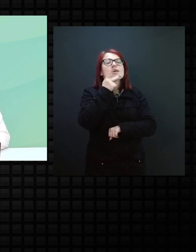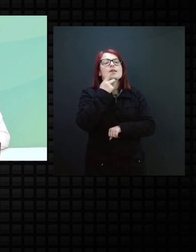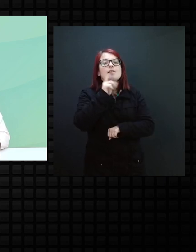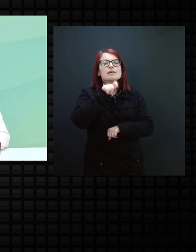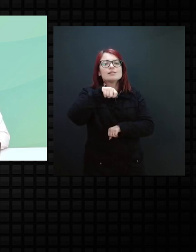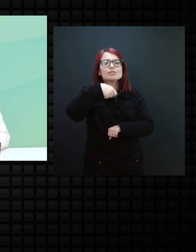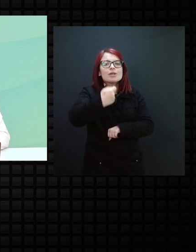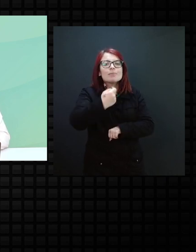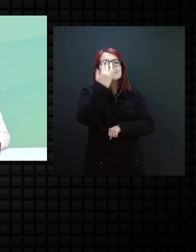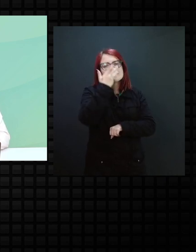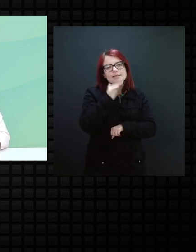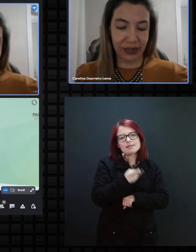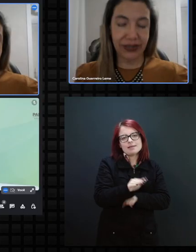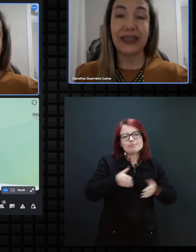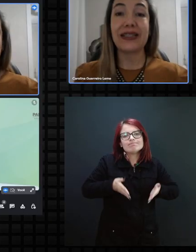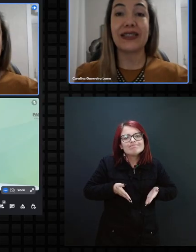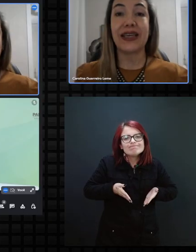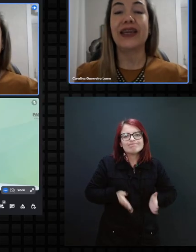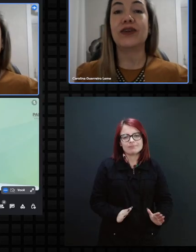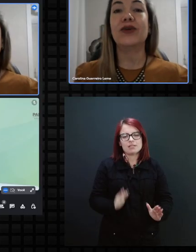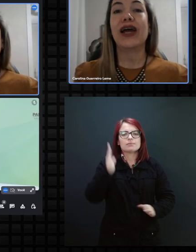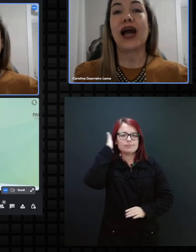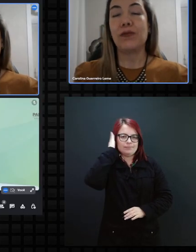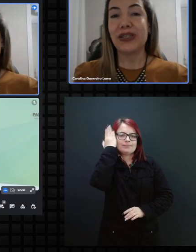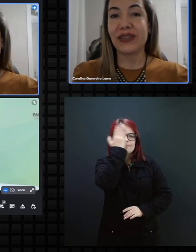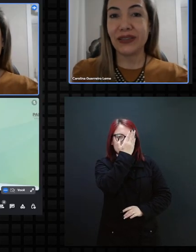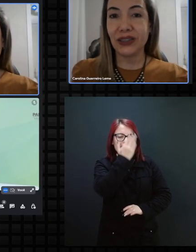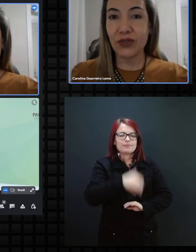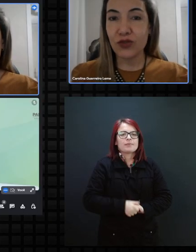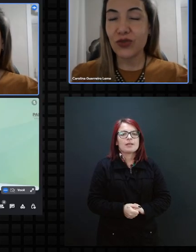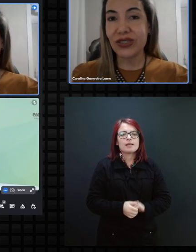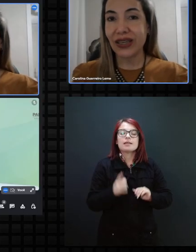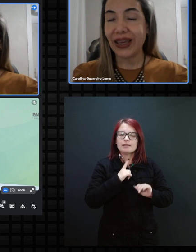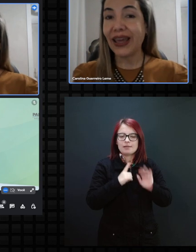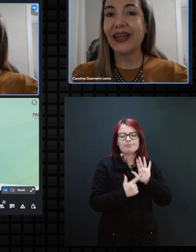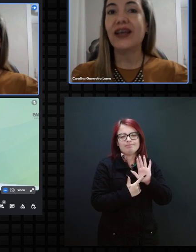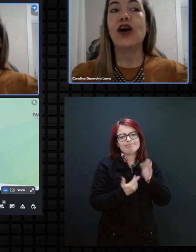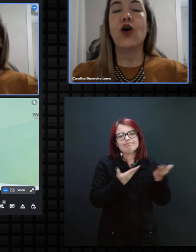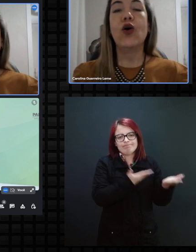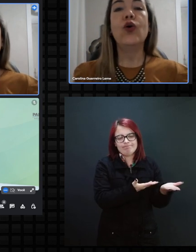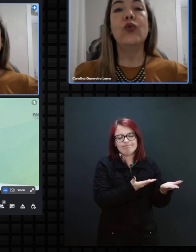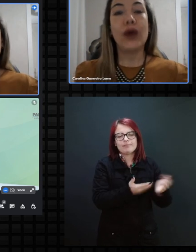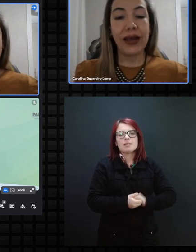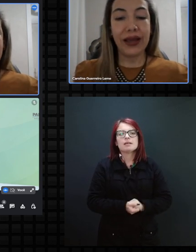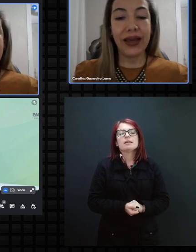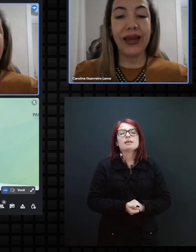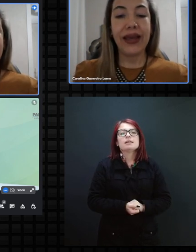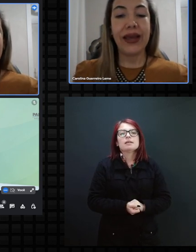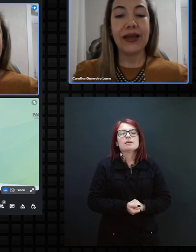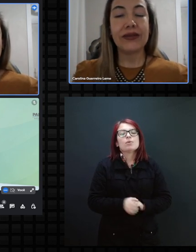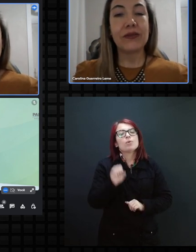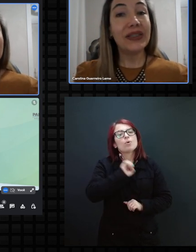congênitas, ou seja, as crianças que nasceram apresentando a surdocegueira ou